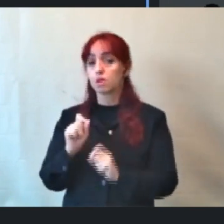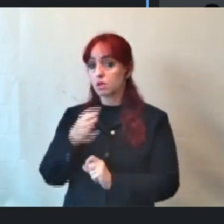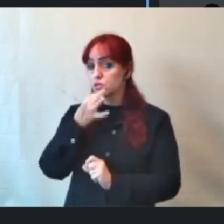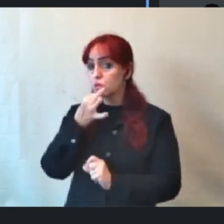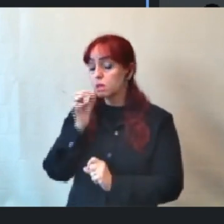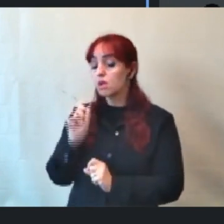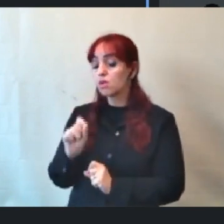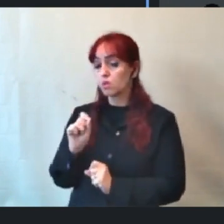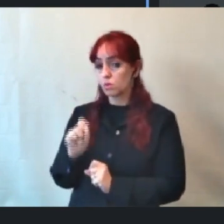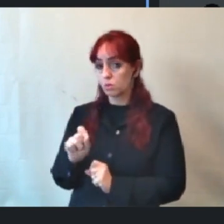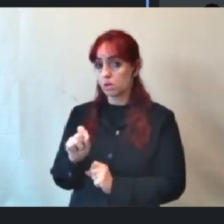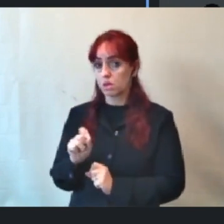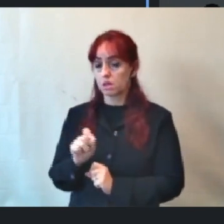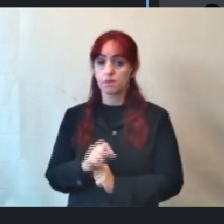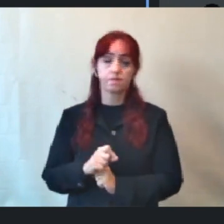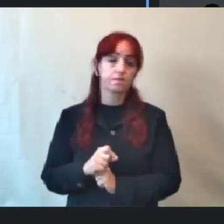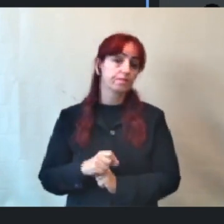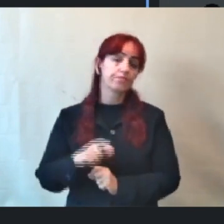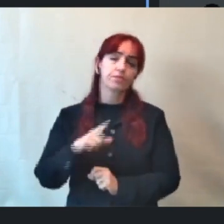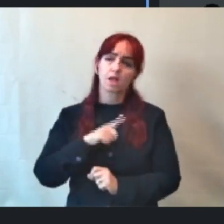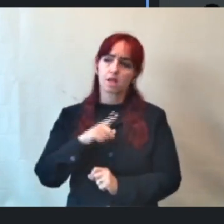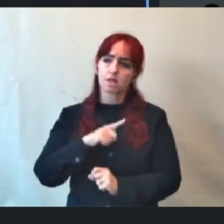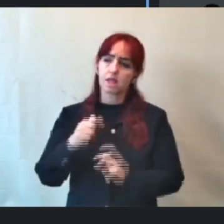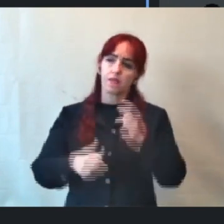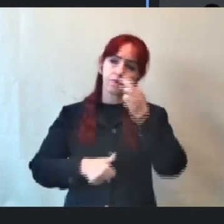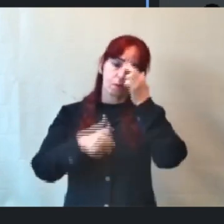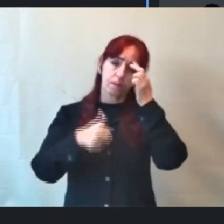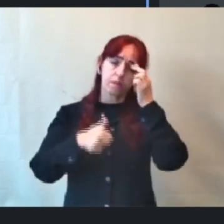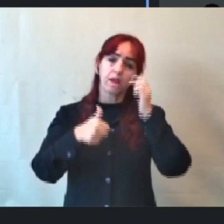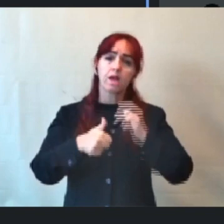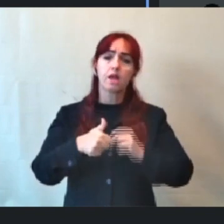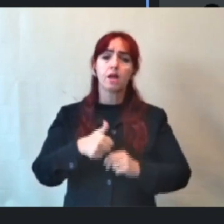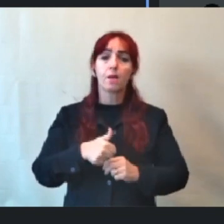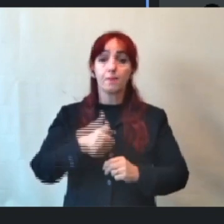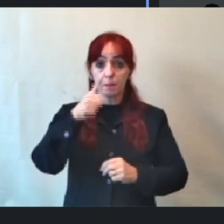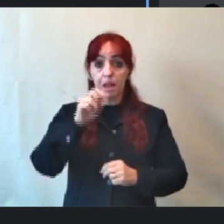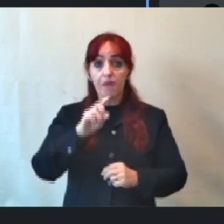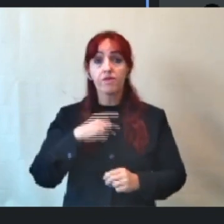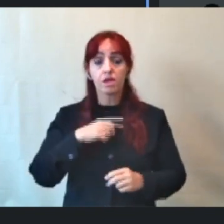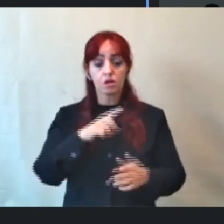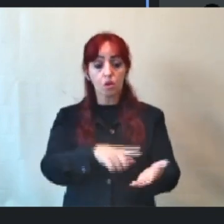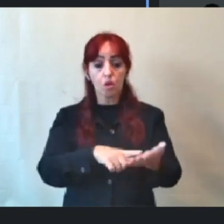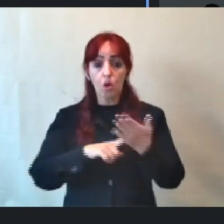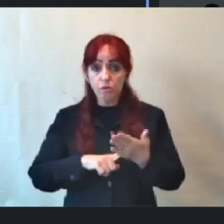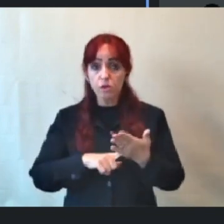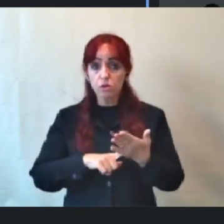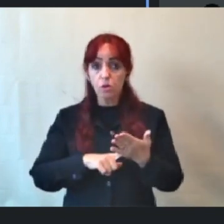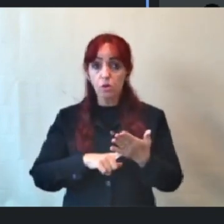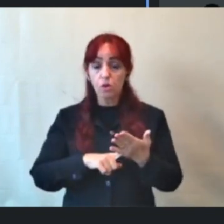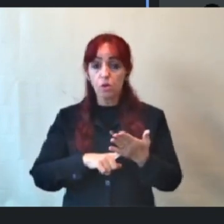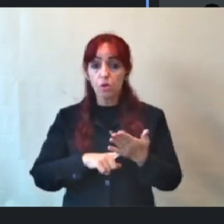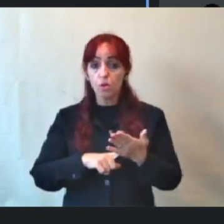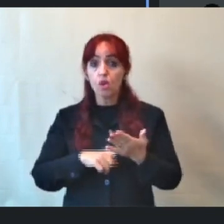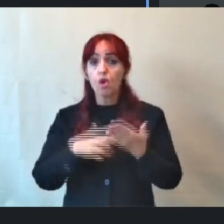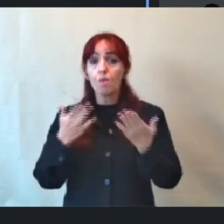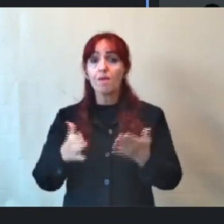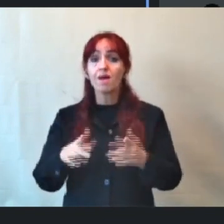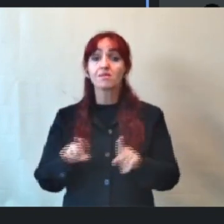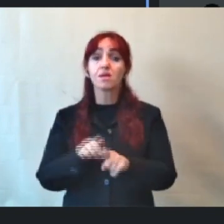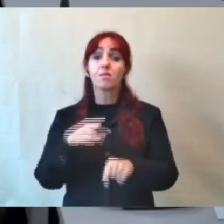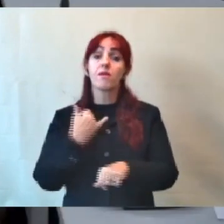ele já foi, teve o primeiro ato de convidado e de convocado e ele não compareceu ao presidente.